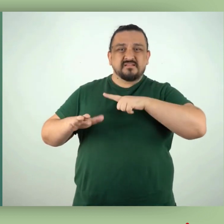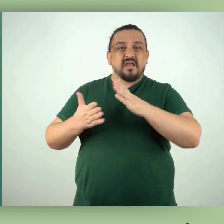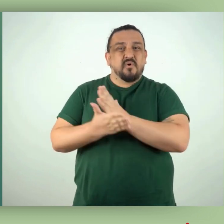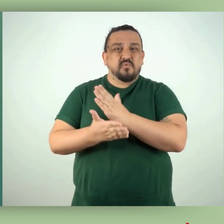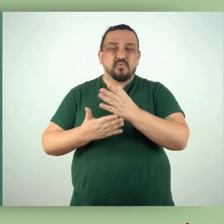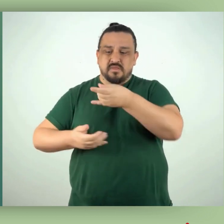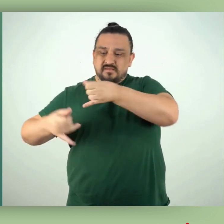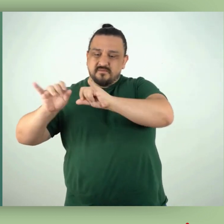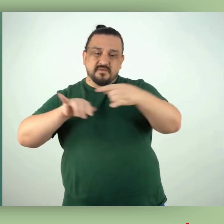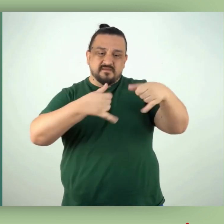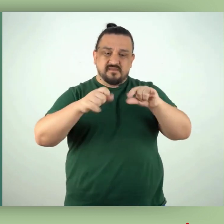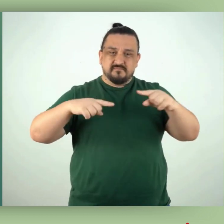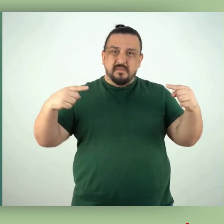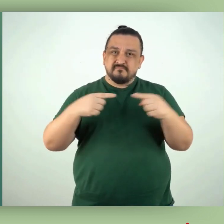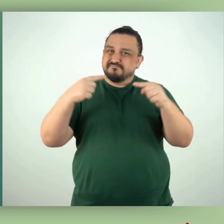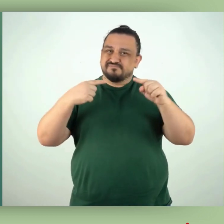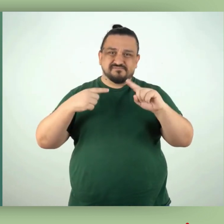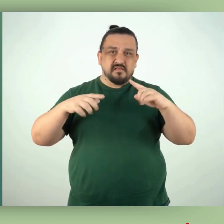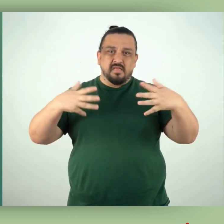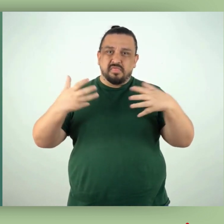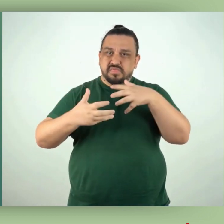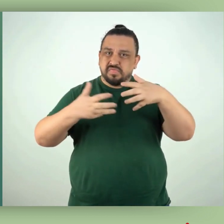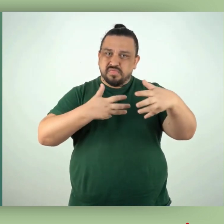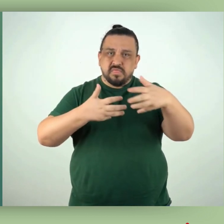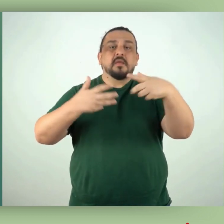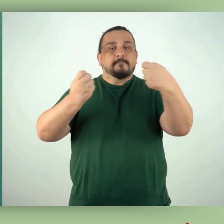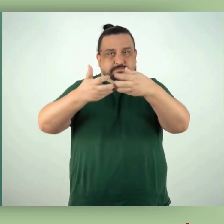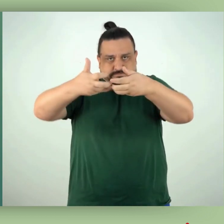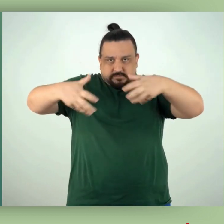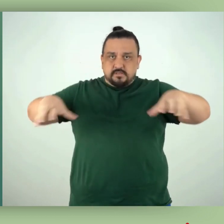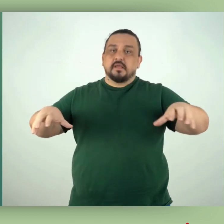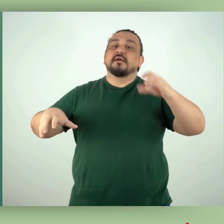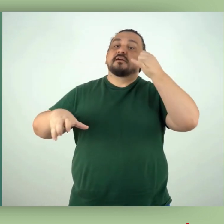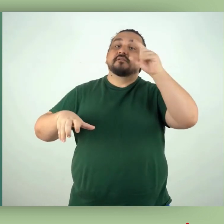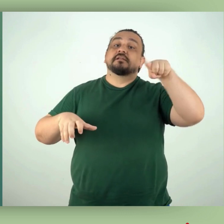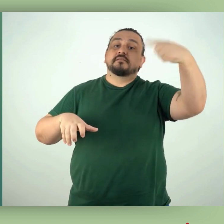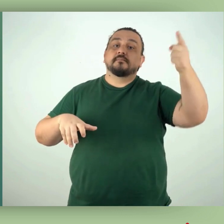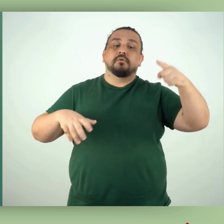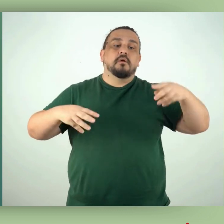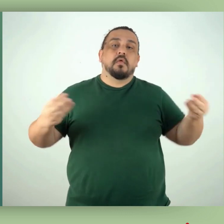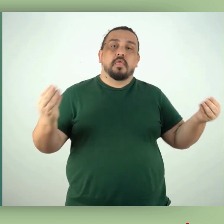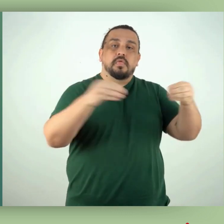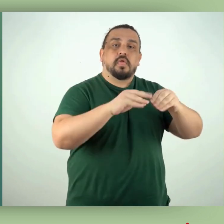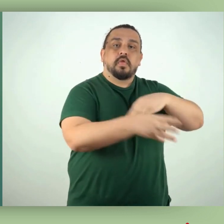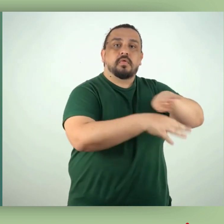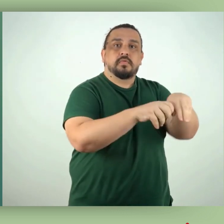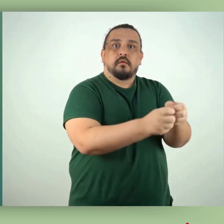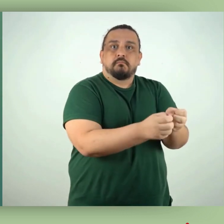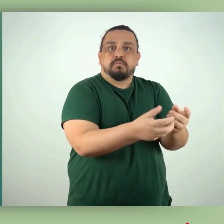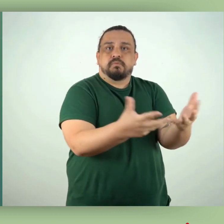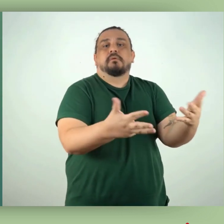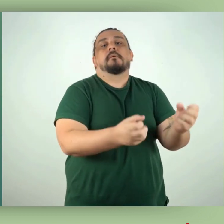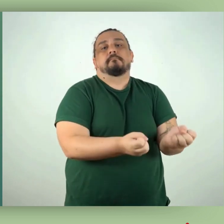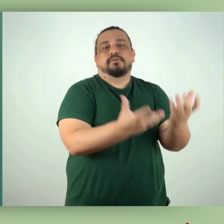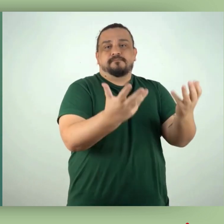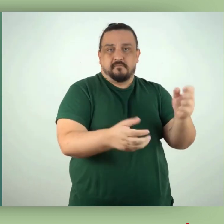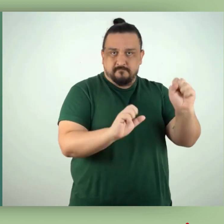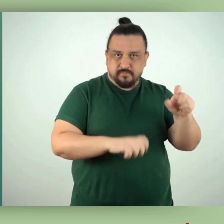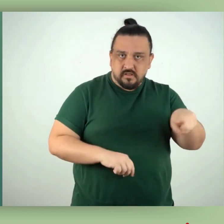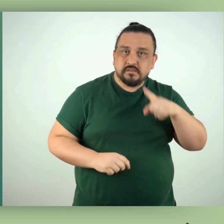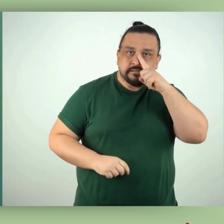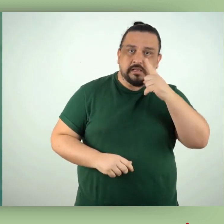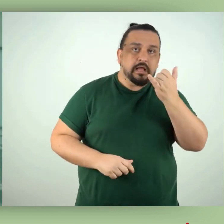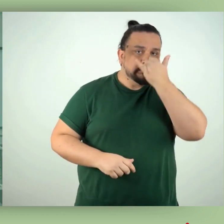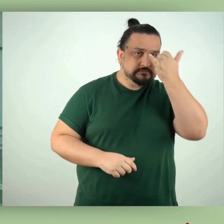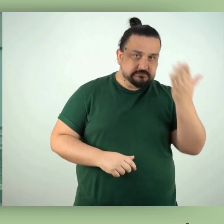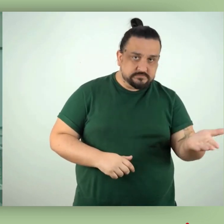contendo substâncias incompatíveis devem ser segregados a fim de evitar a ocorrência de reações indesejadas e consequentes